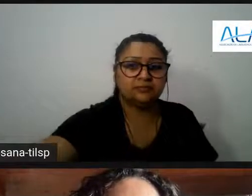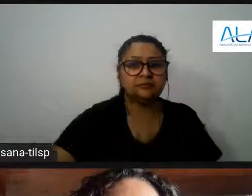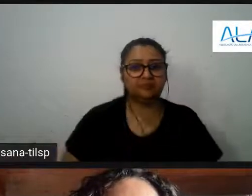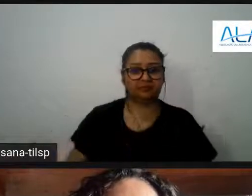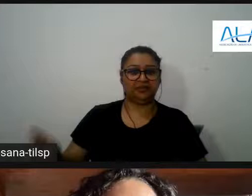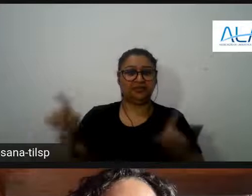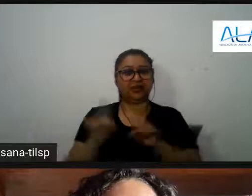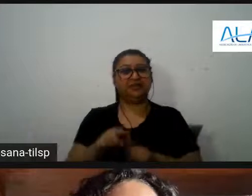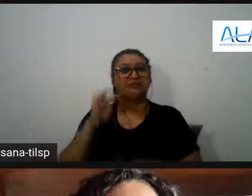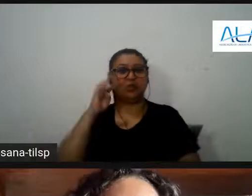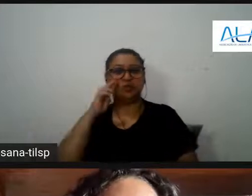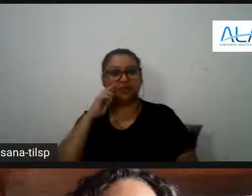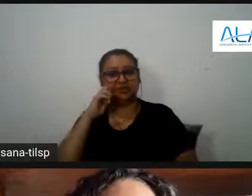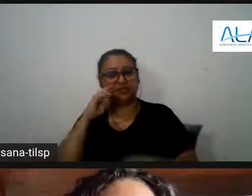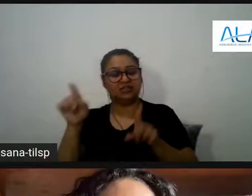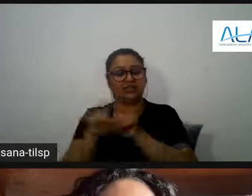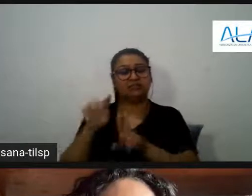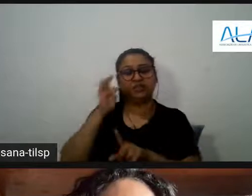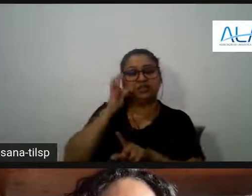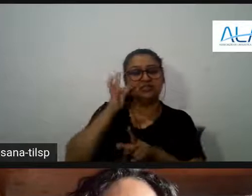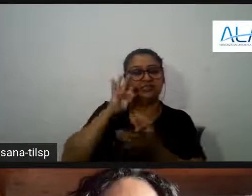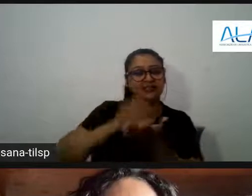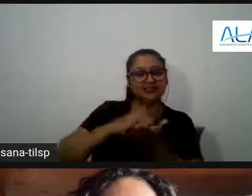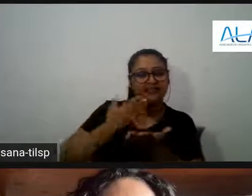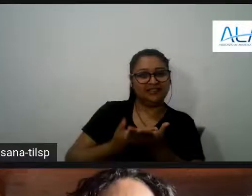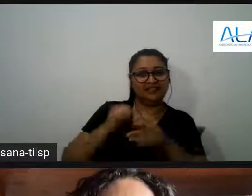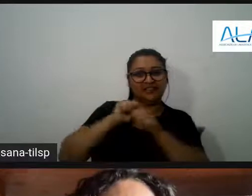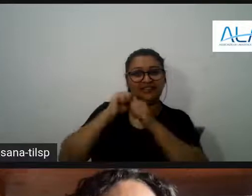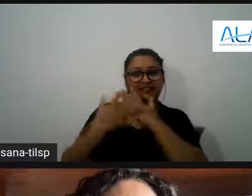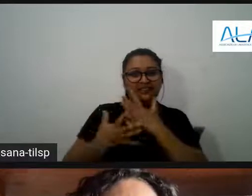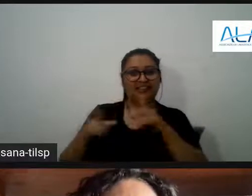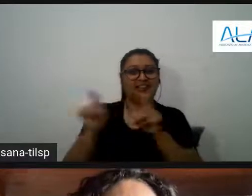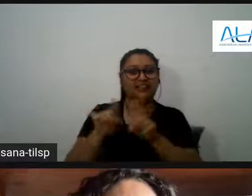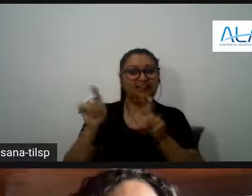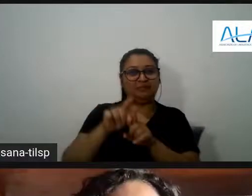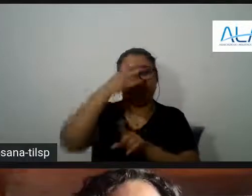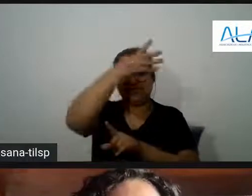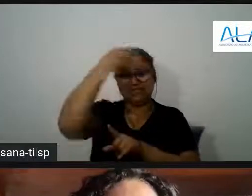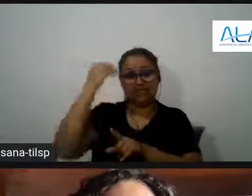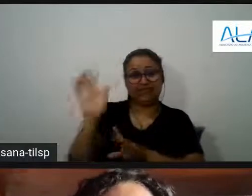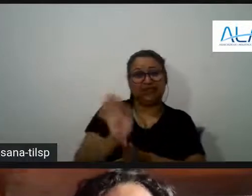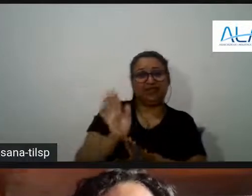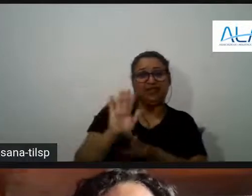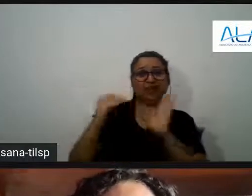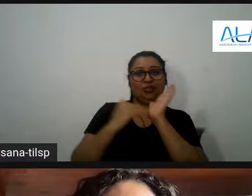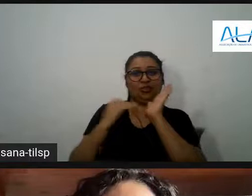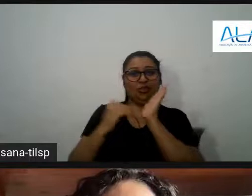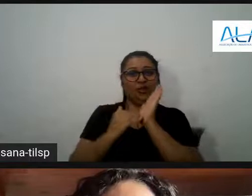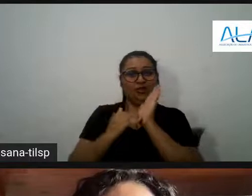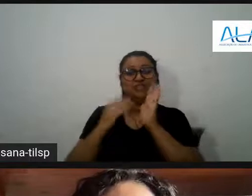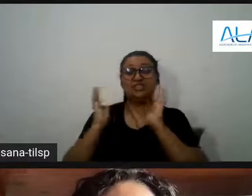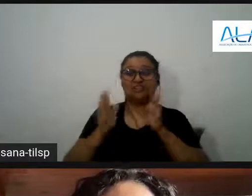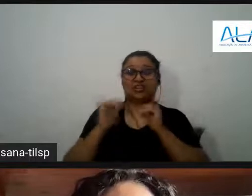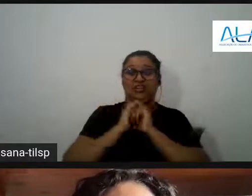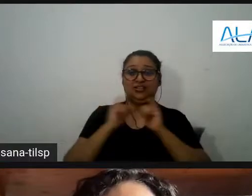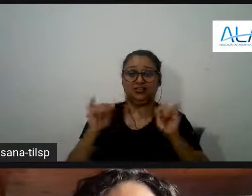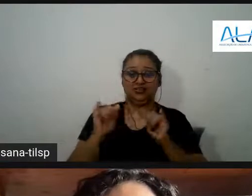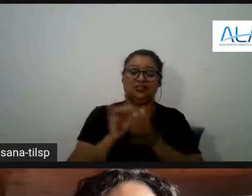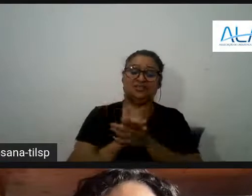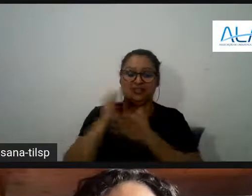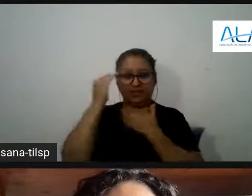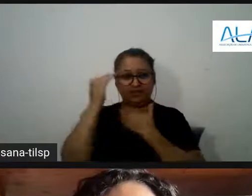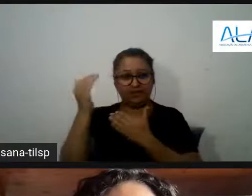Tiago dos tradutores de livros não disse no início tenho imenso medo de me esquecer no fim portanto está dito muito obrigada